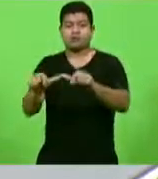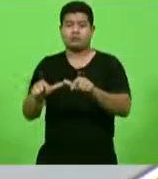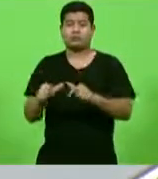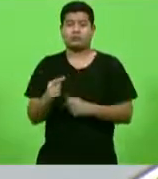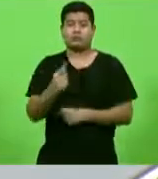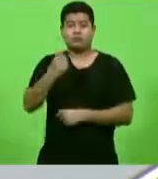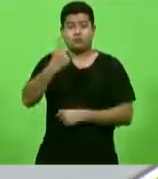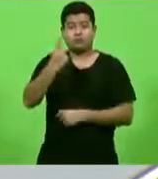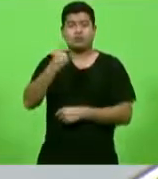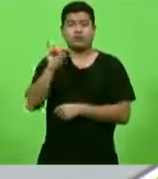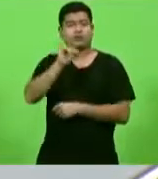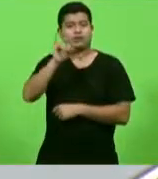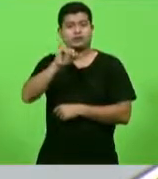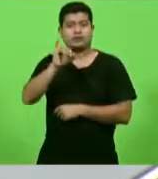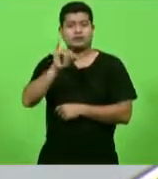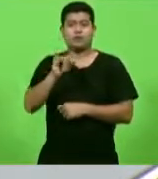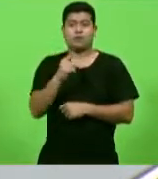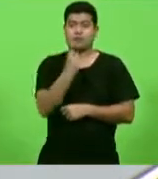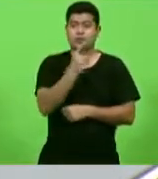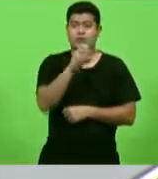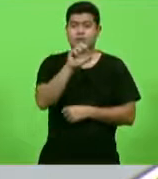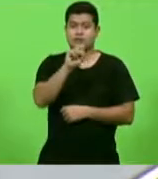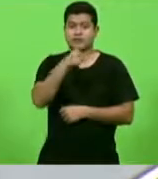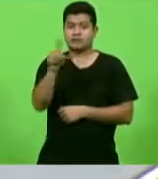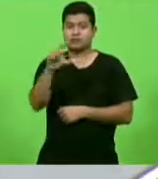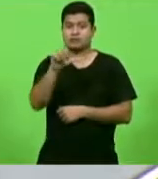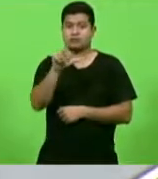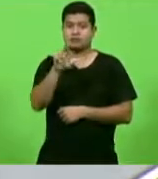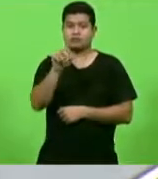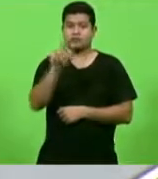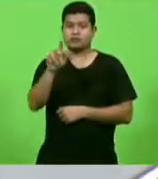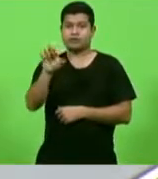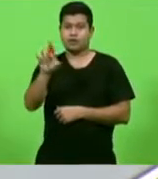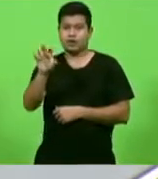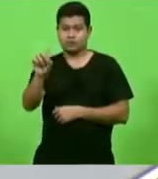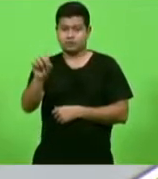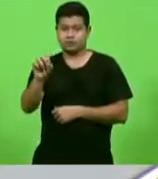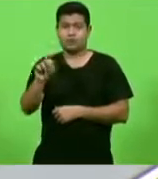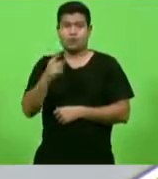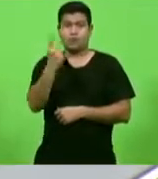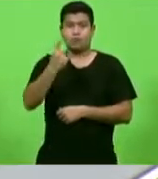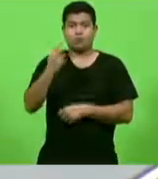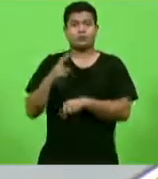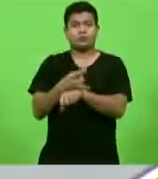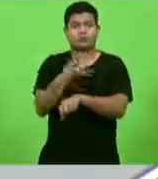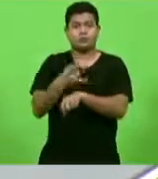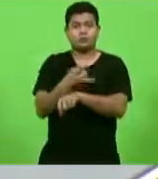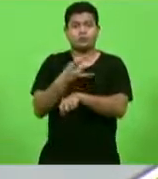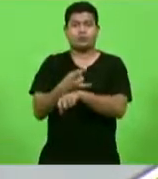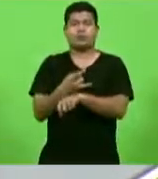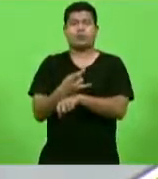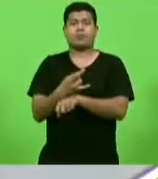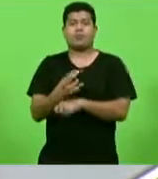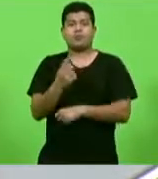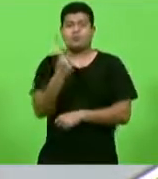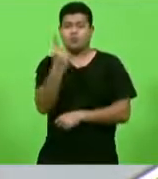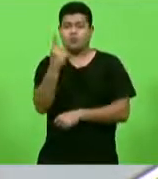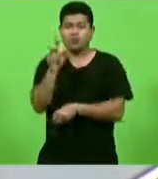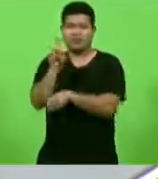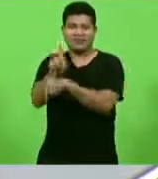Itajaí, uma em São Ludiero, uma em Rio do Sul, uma em Porto União, uma em Sombrio e o Mararanguá.